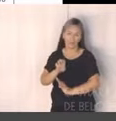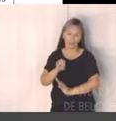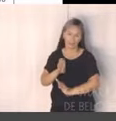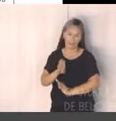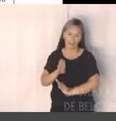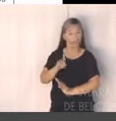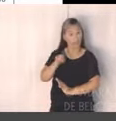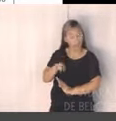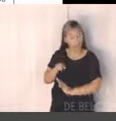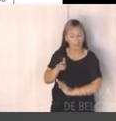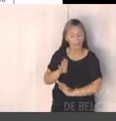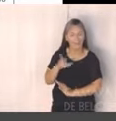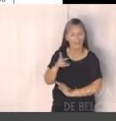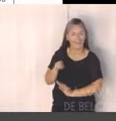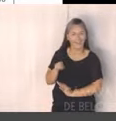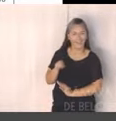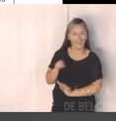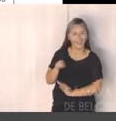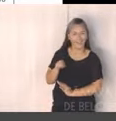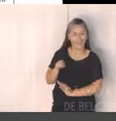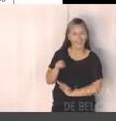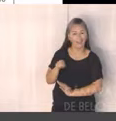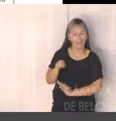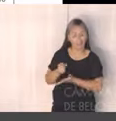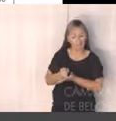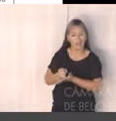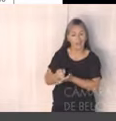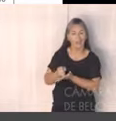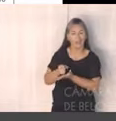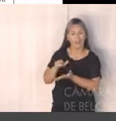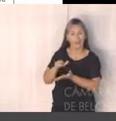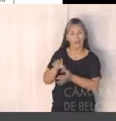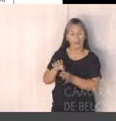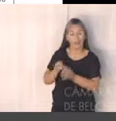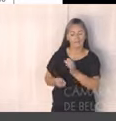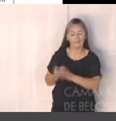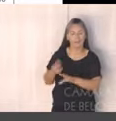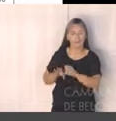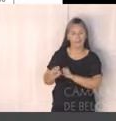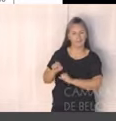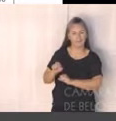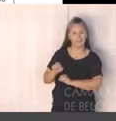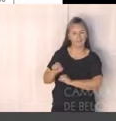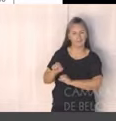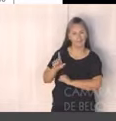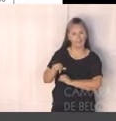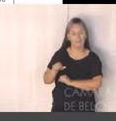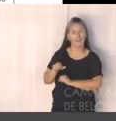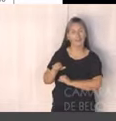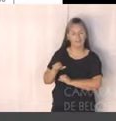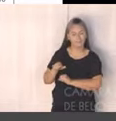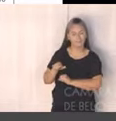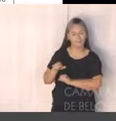Belo Horizonte dá para a construção do Fundeb, para a formação do Fundeb, que é uma dedução da receita,